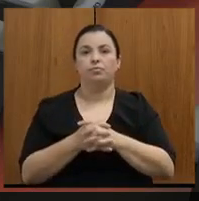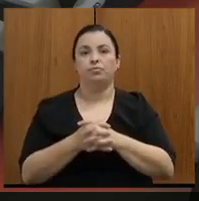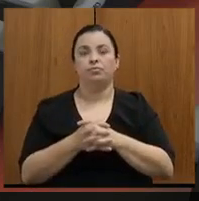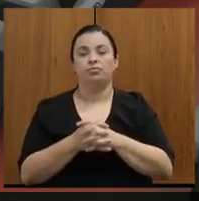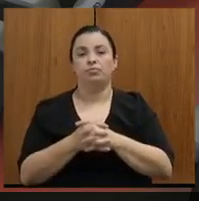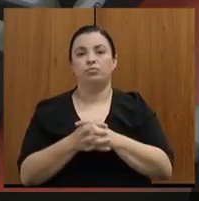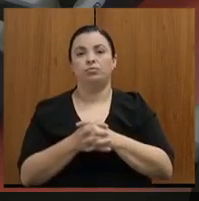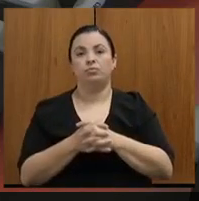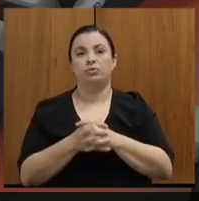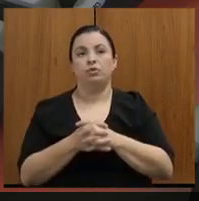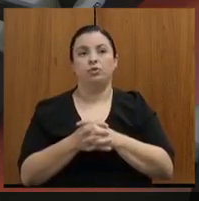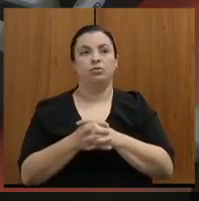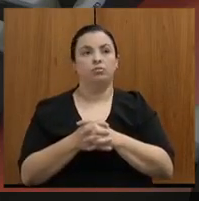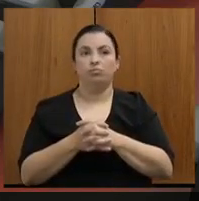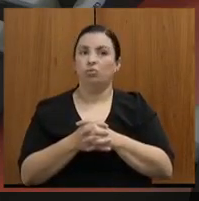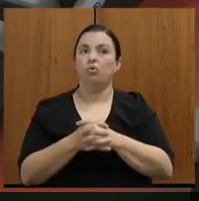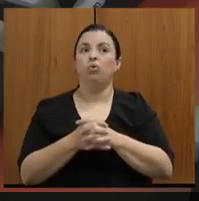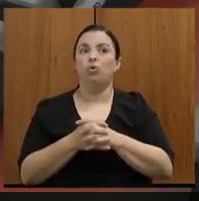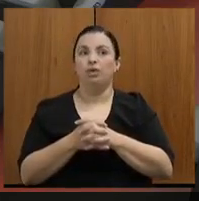Aqui,